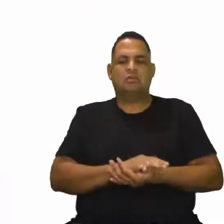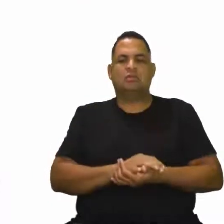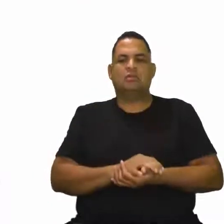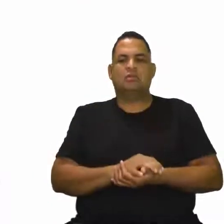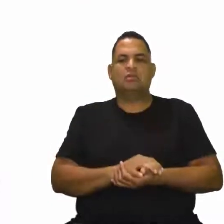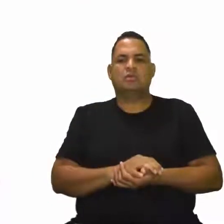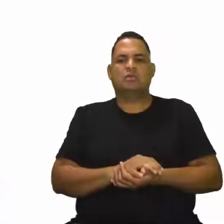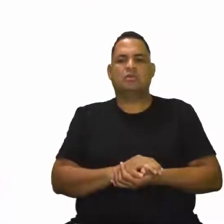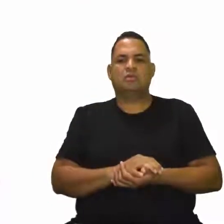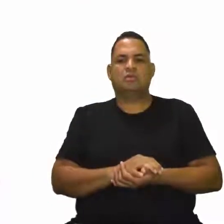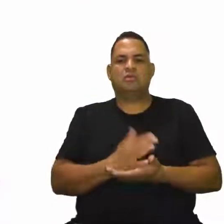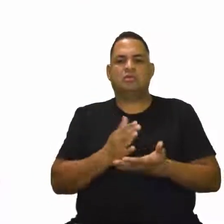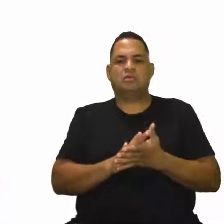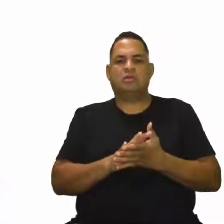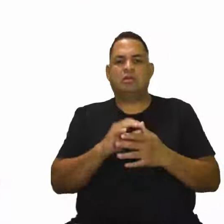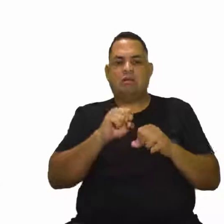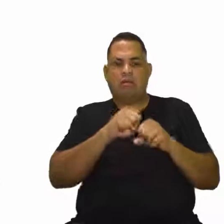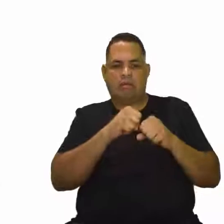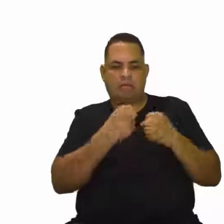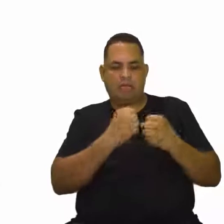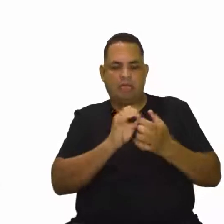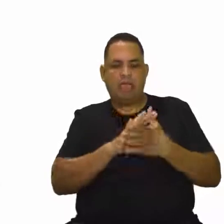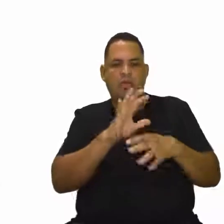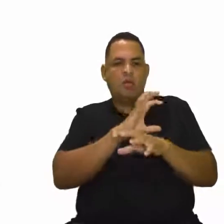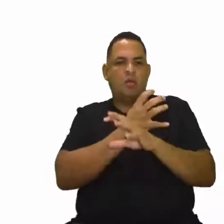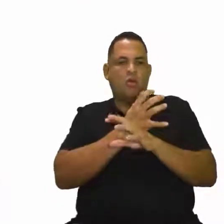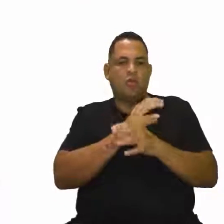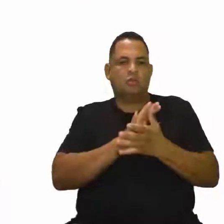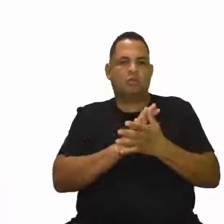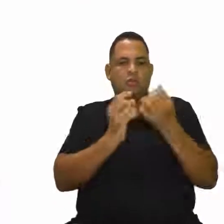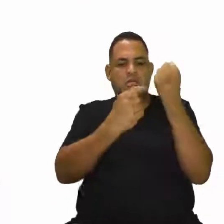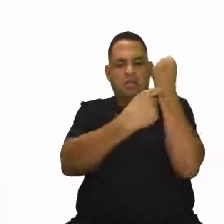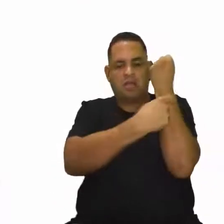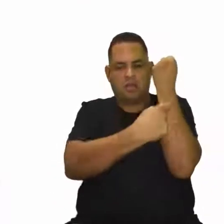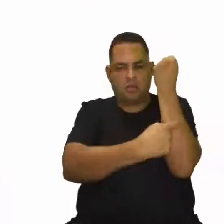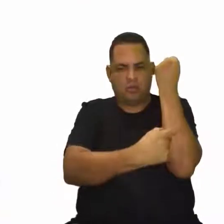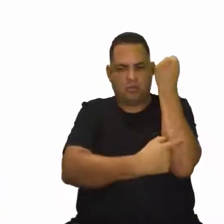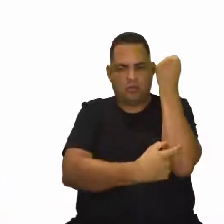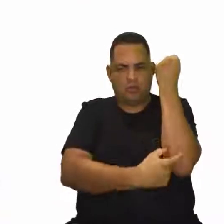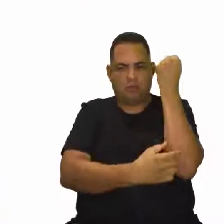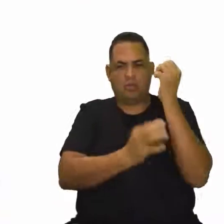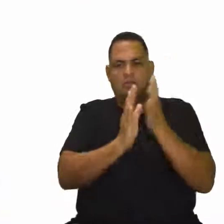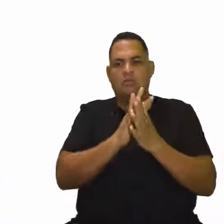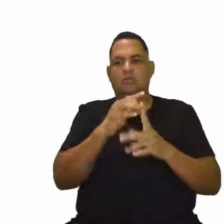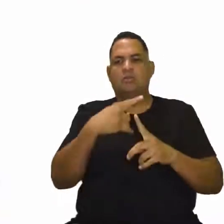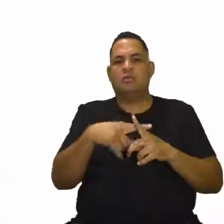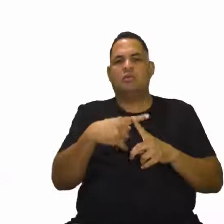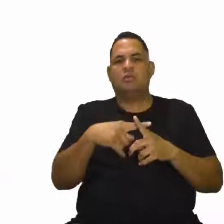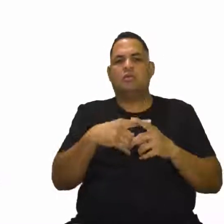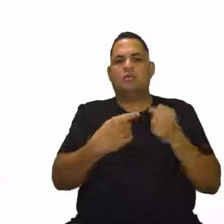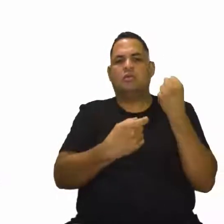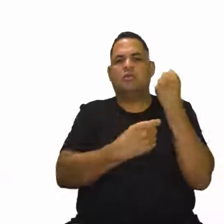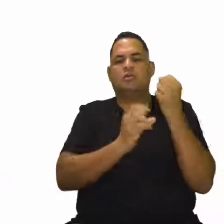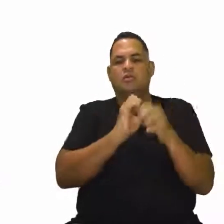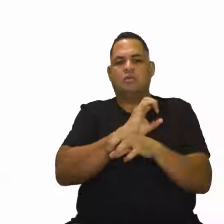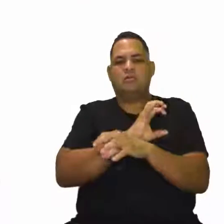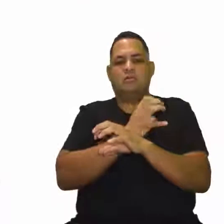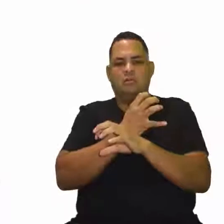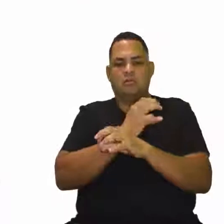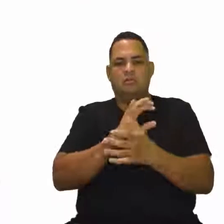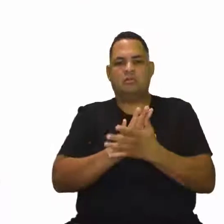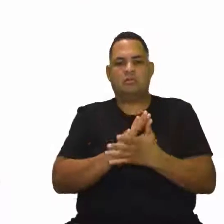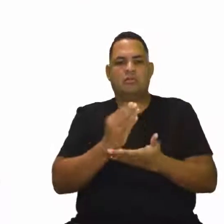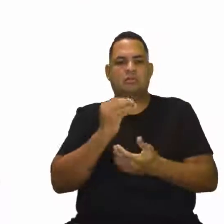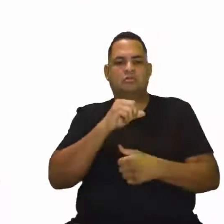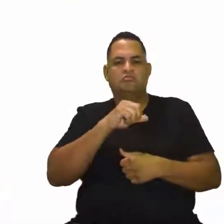sim, de fratura, né? Principalmente na pelve e na coluna vertebral, né? Porque esse osso aí, ele se torna